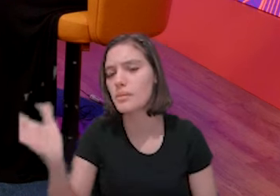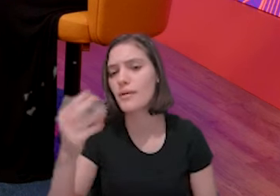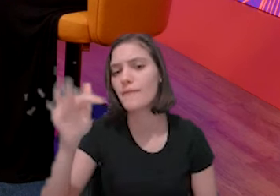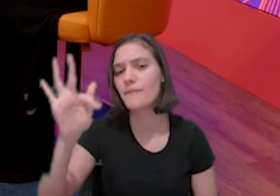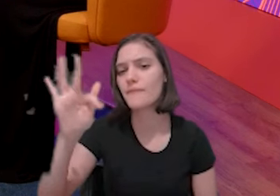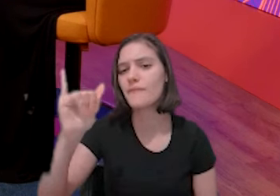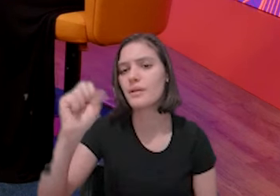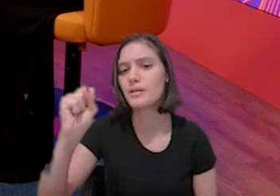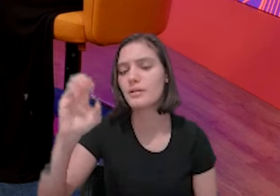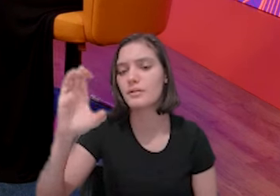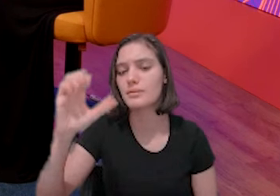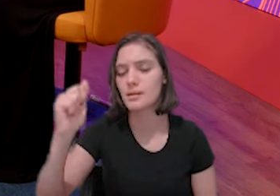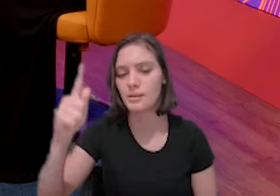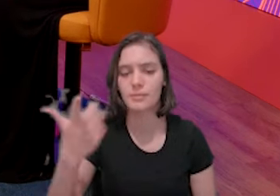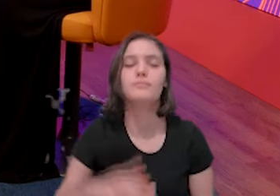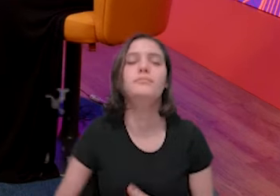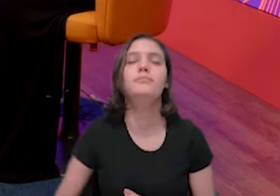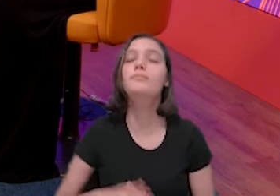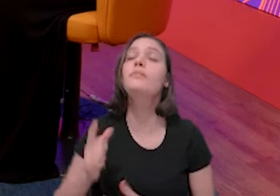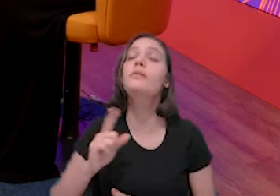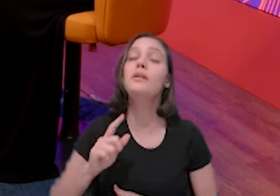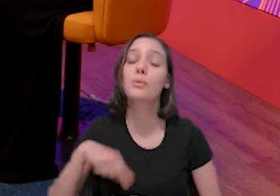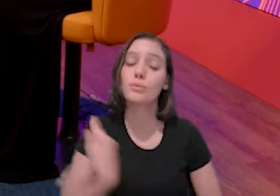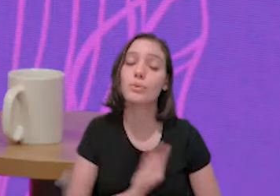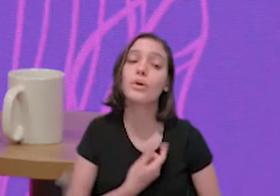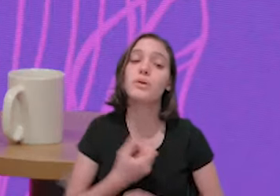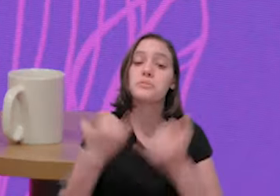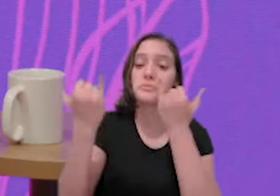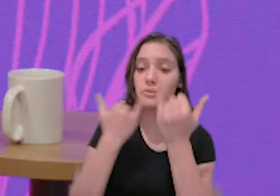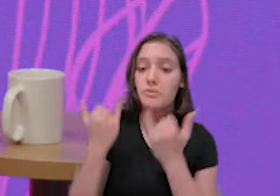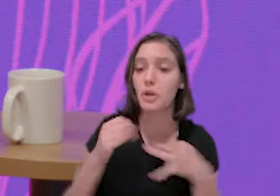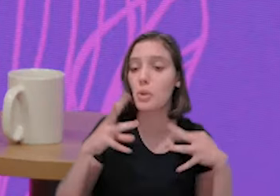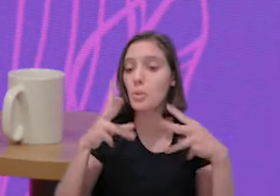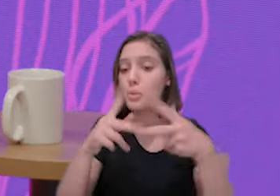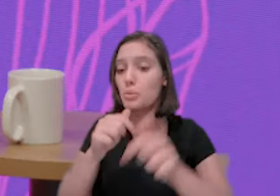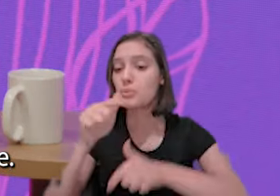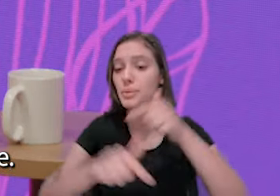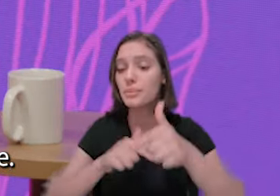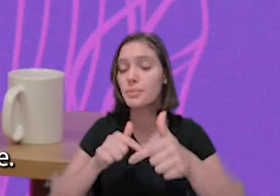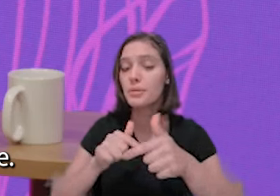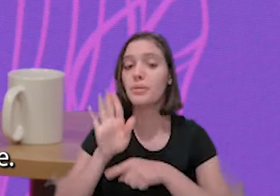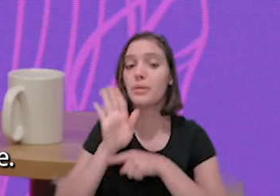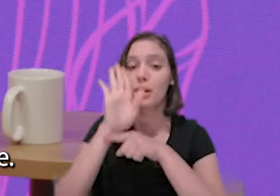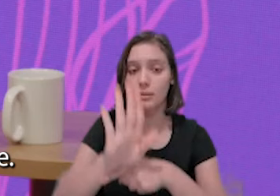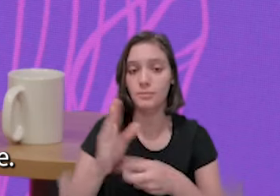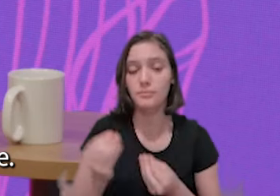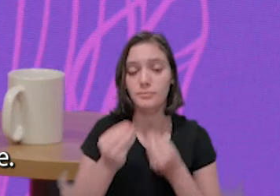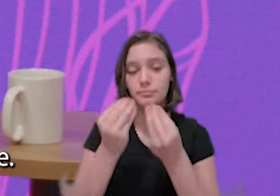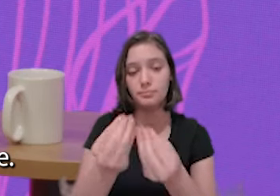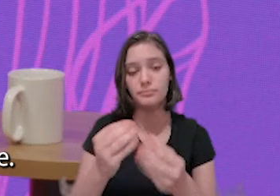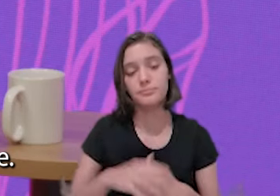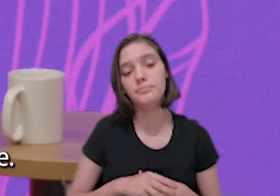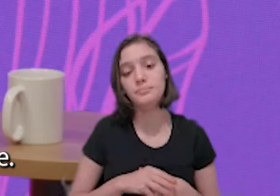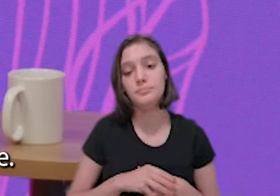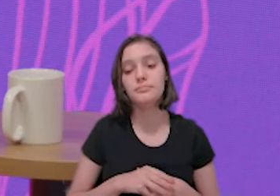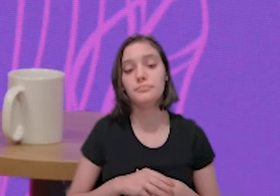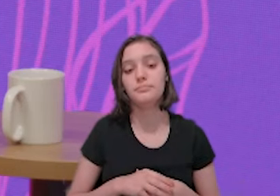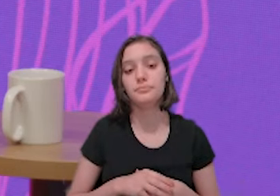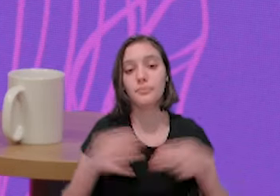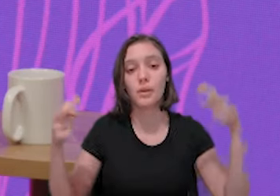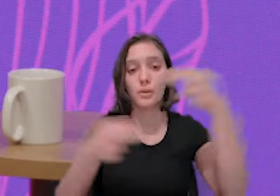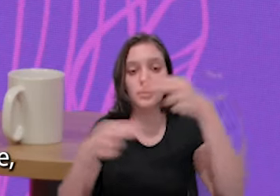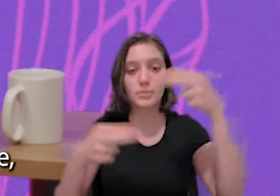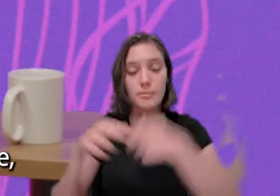serviços são oferecidos lá no Sebrae aqui. E o Sebrae aqui, né, do Centro de Imigrantes, ele tem uma especificidade que é a gente.